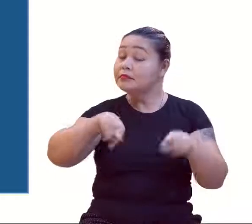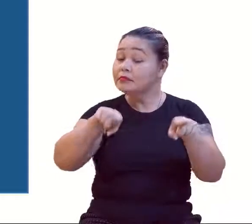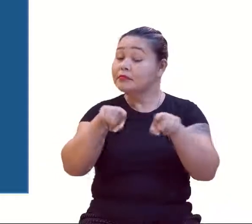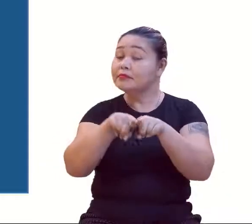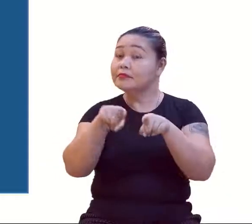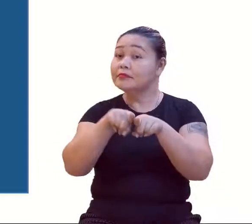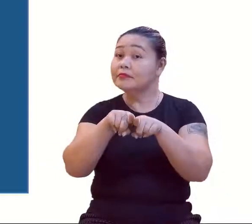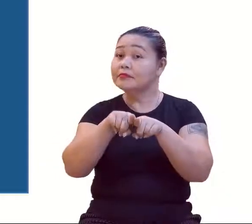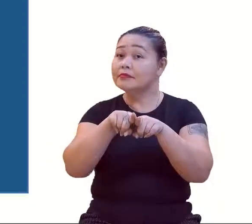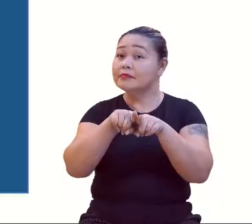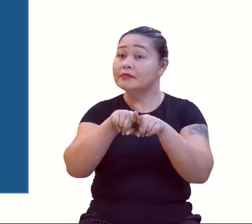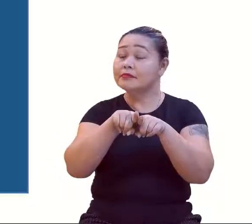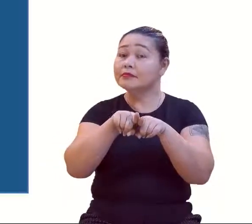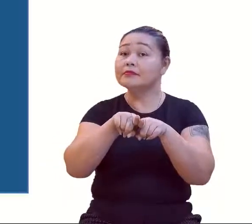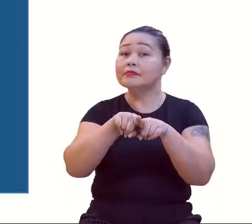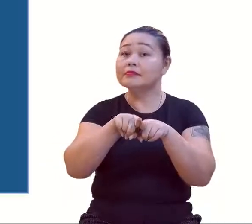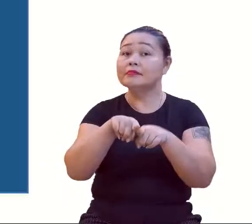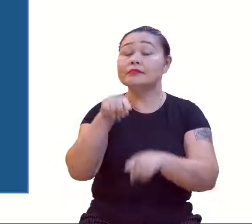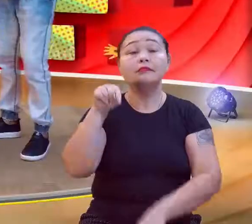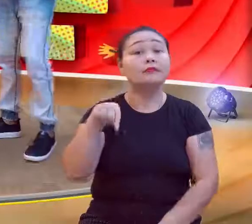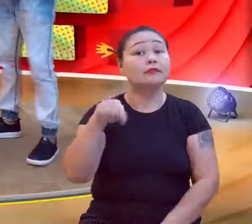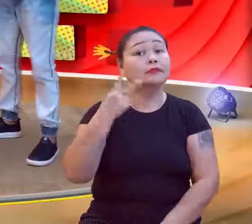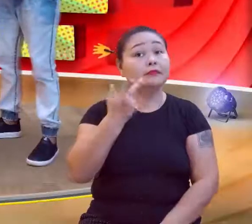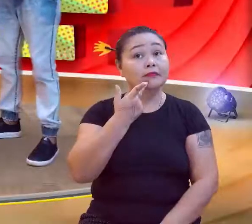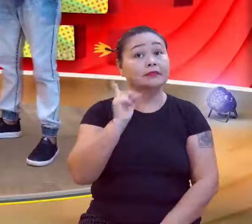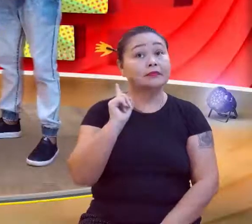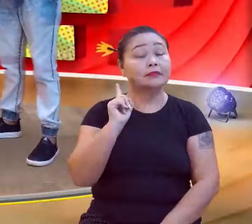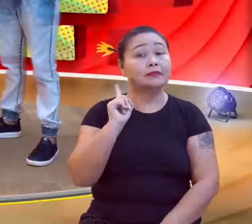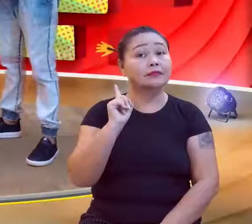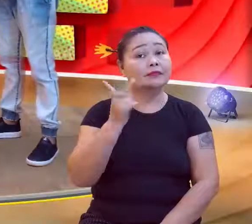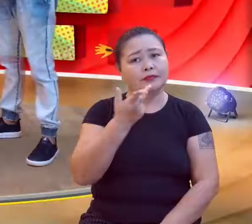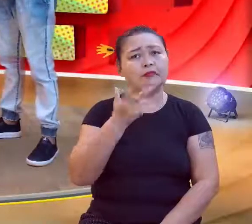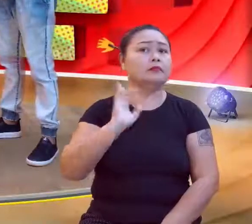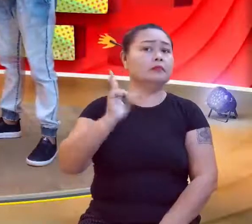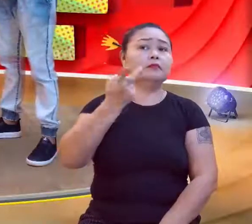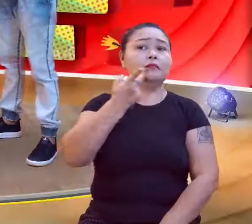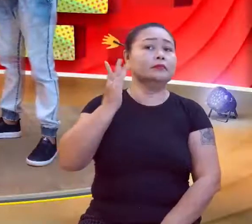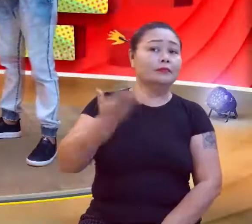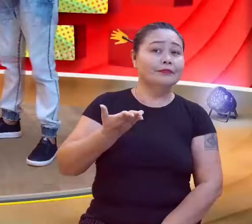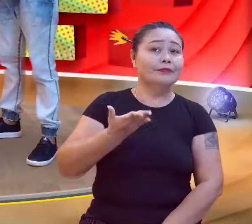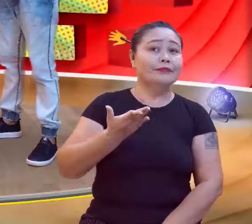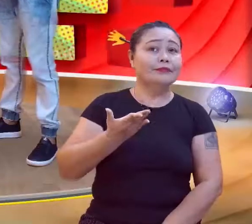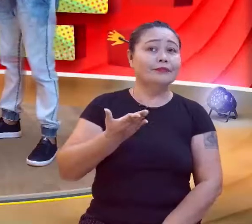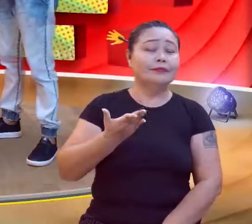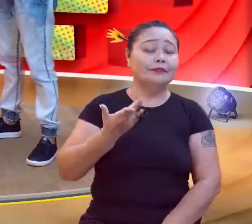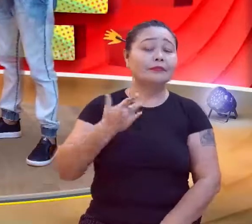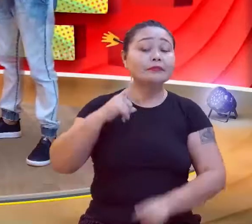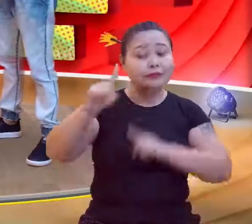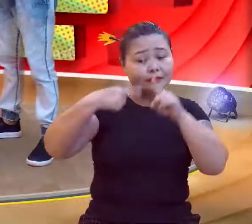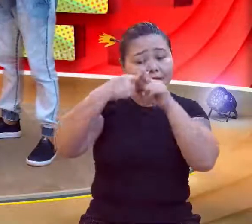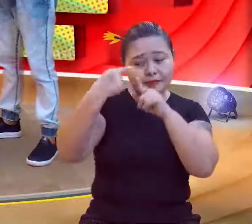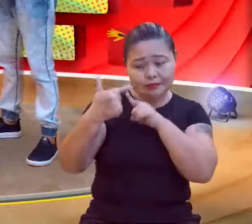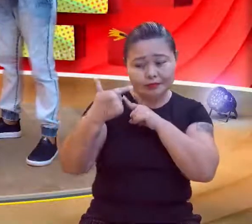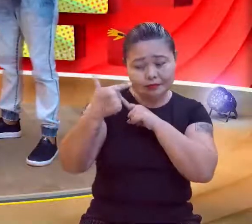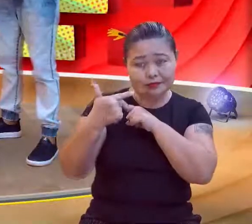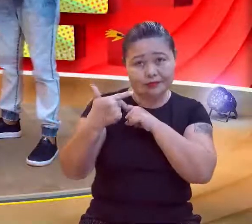Vamos aqui, vamos lá. Ó, deixa eu falar. Não, eu vou falar agora. Não é múltiplo de 2? É. 11?